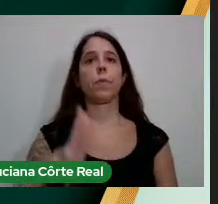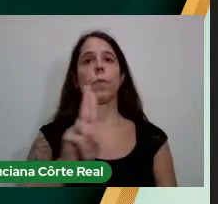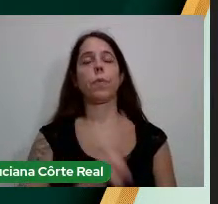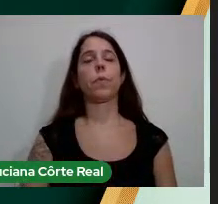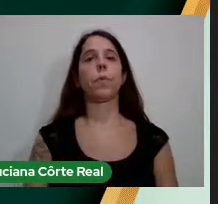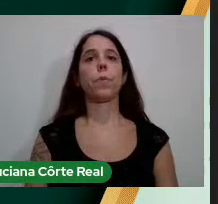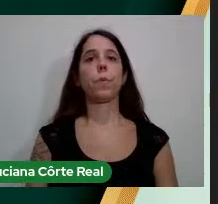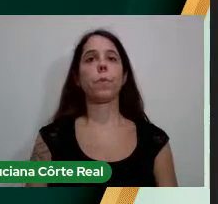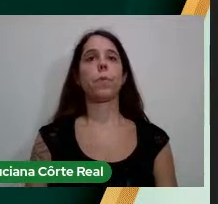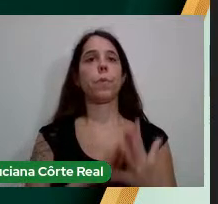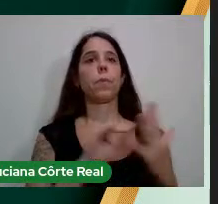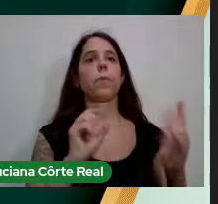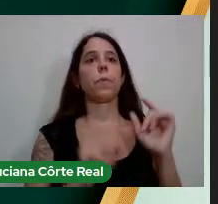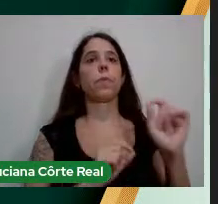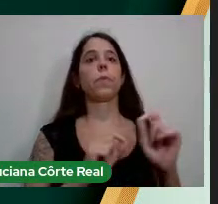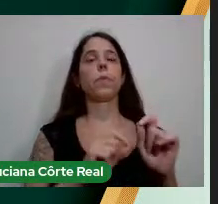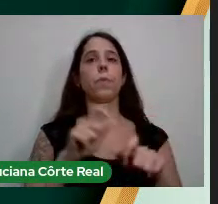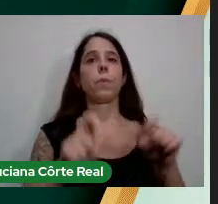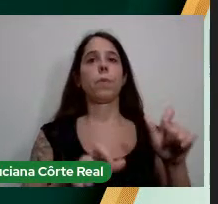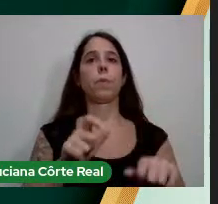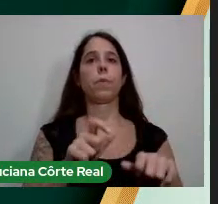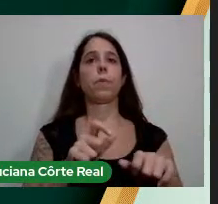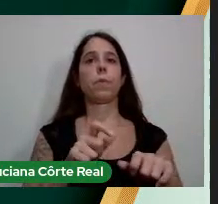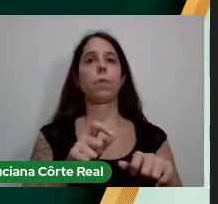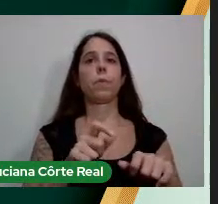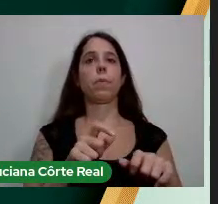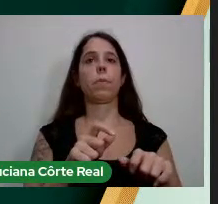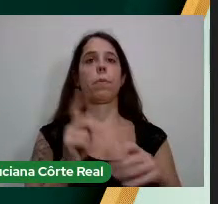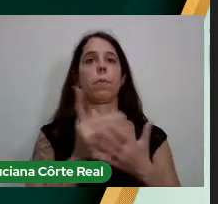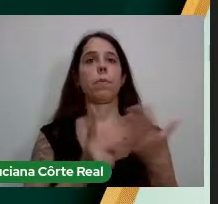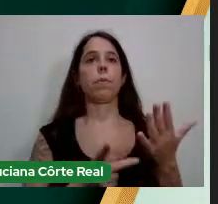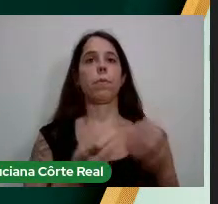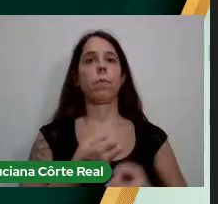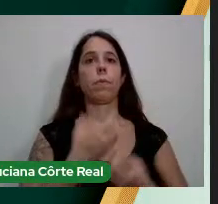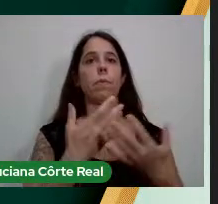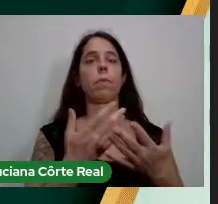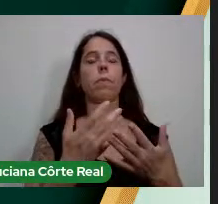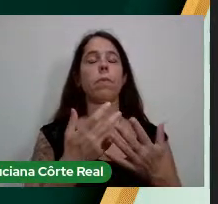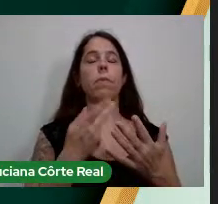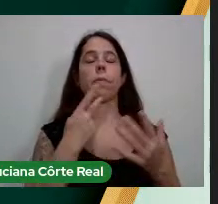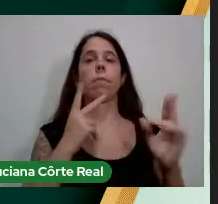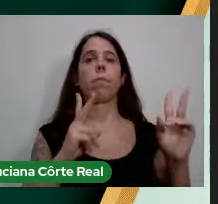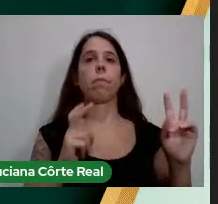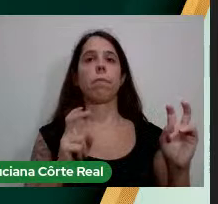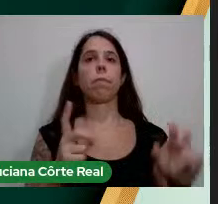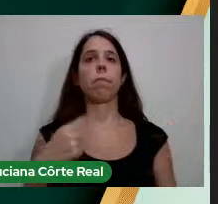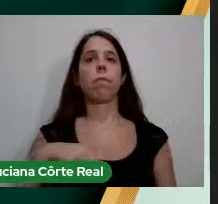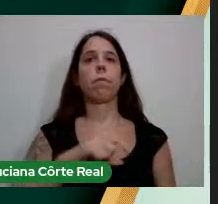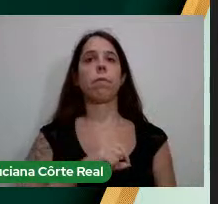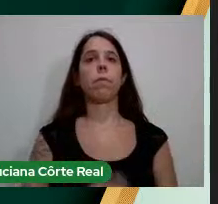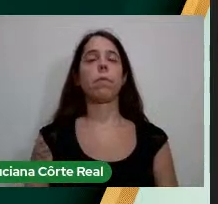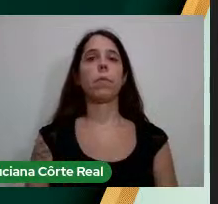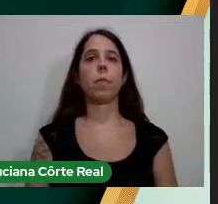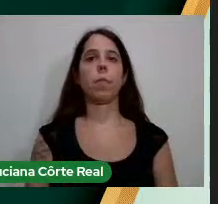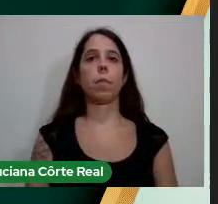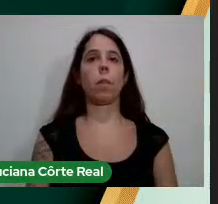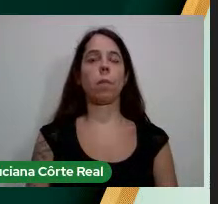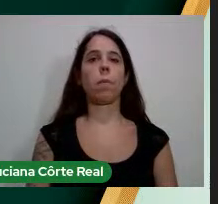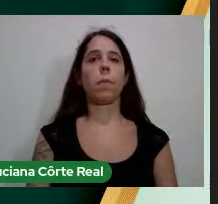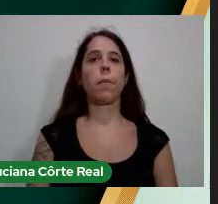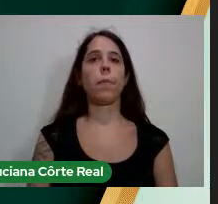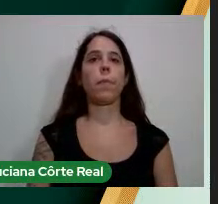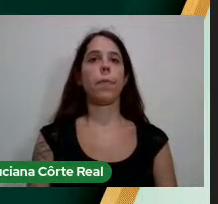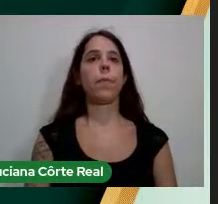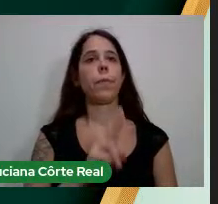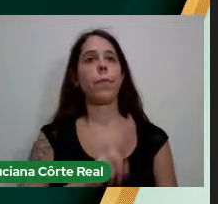poetas Que têm sido citados Nos teóricos Que